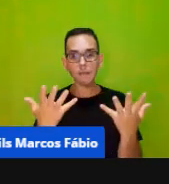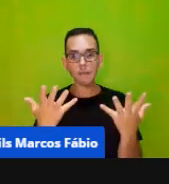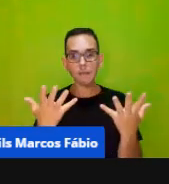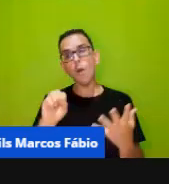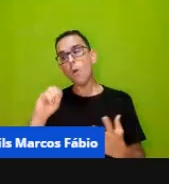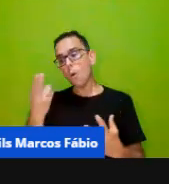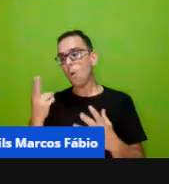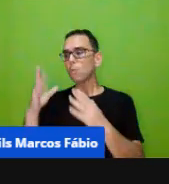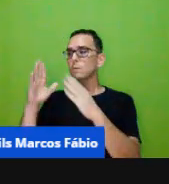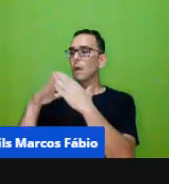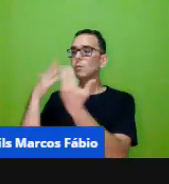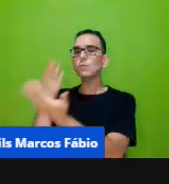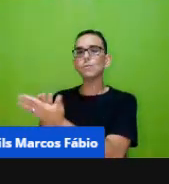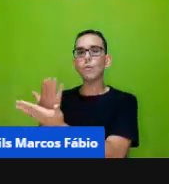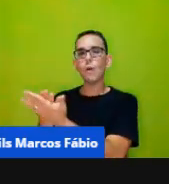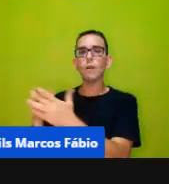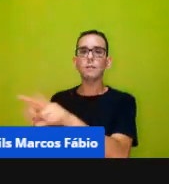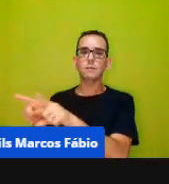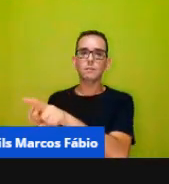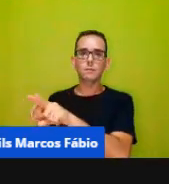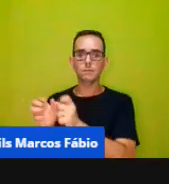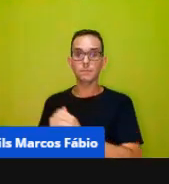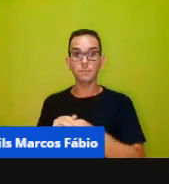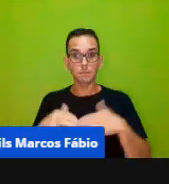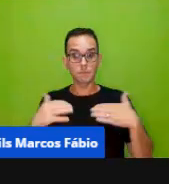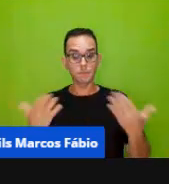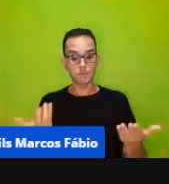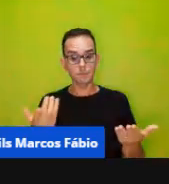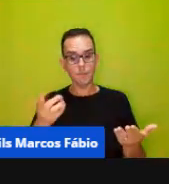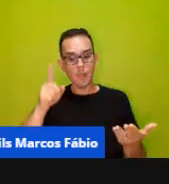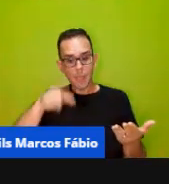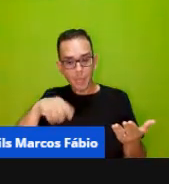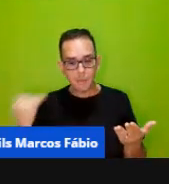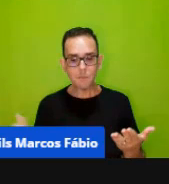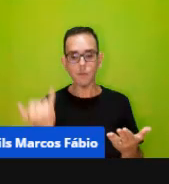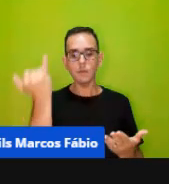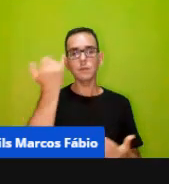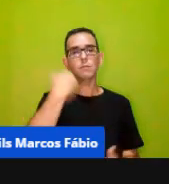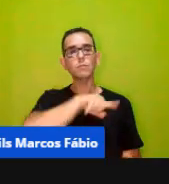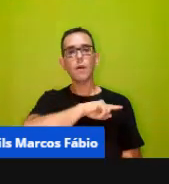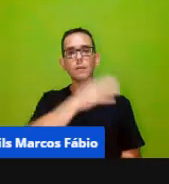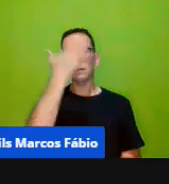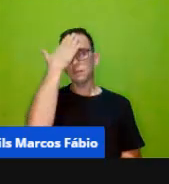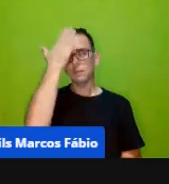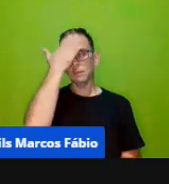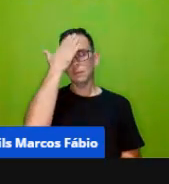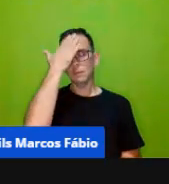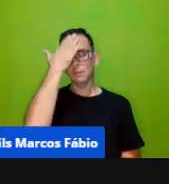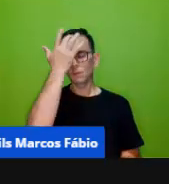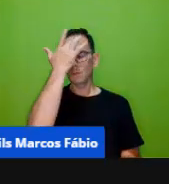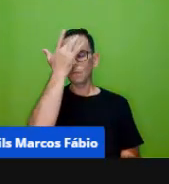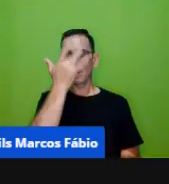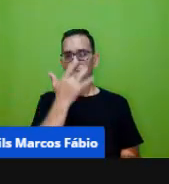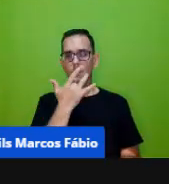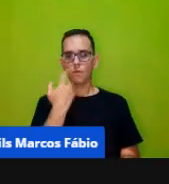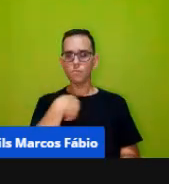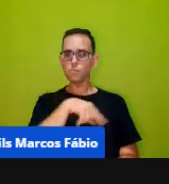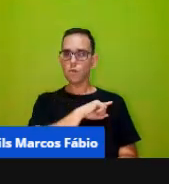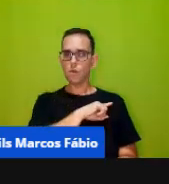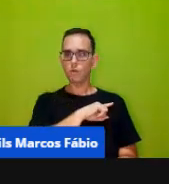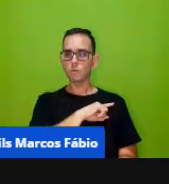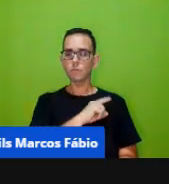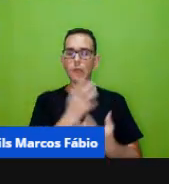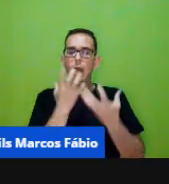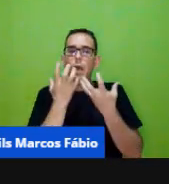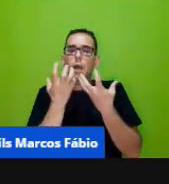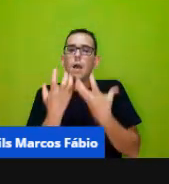instituição. Então, para isso é muito importante a gente saber do nosso papel com assumindo essa